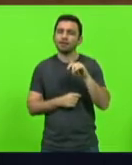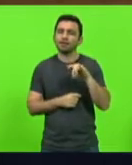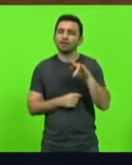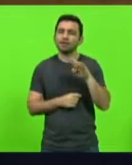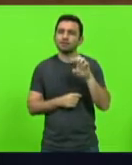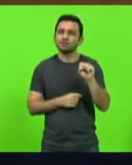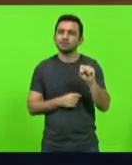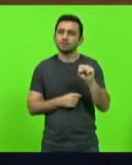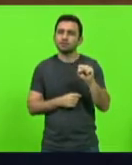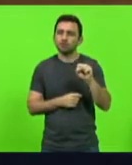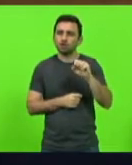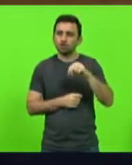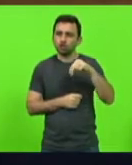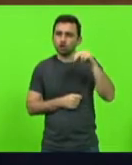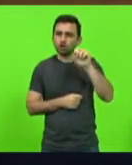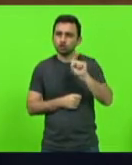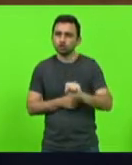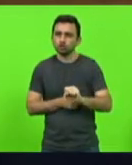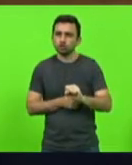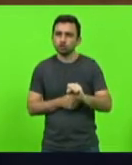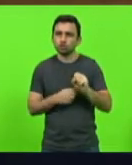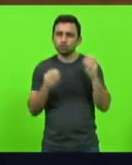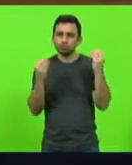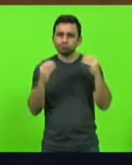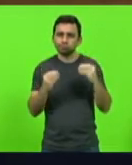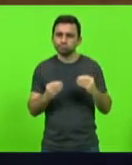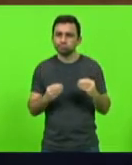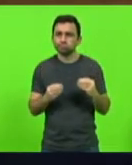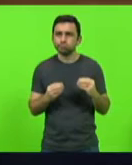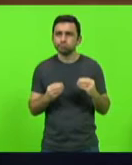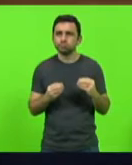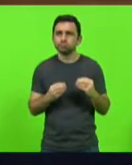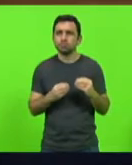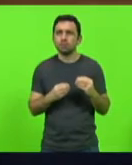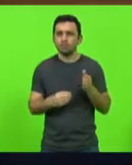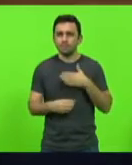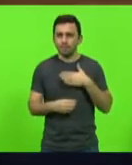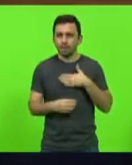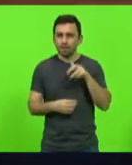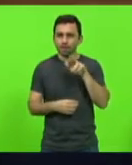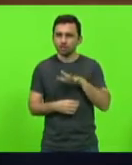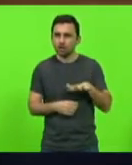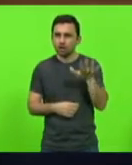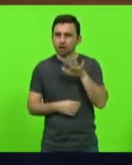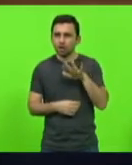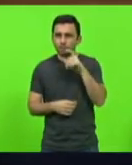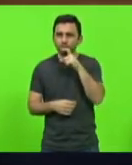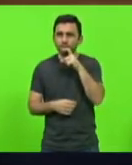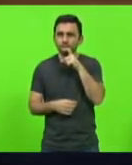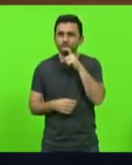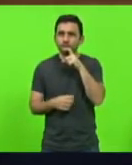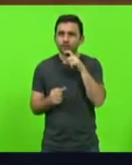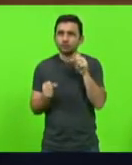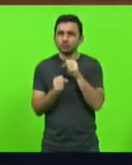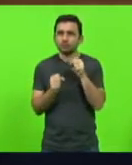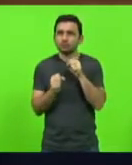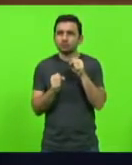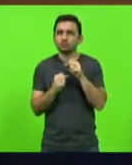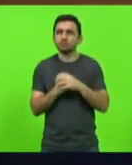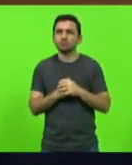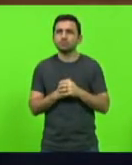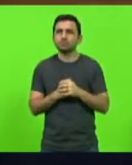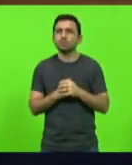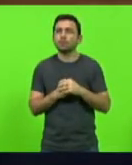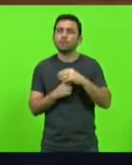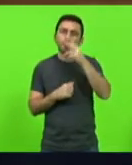De norte a sul, os caíques foram instalados, mas na minha região, como é fria, ficou algo realmente que os